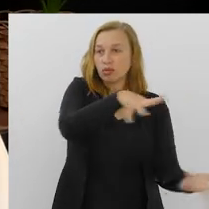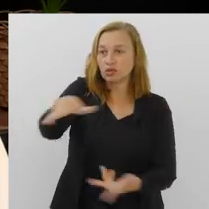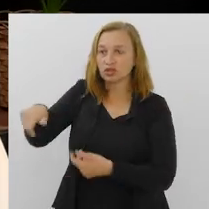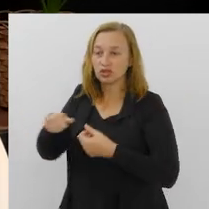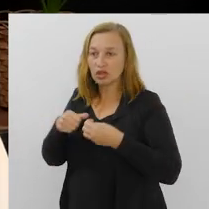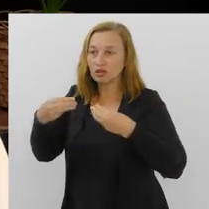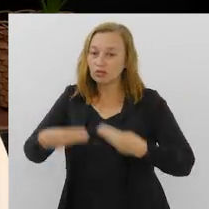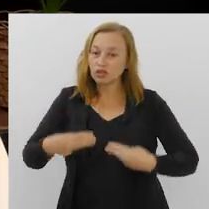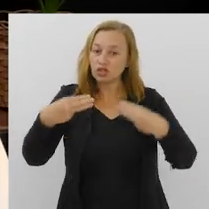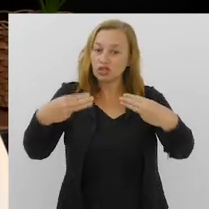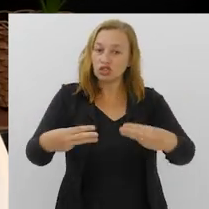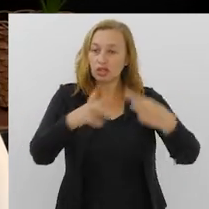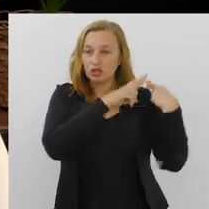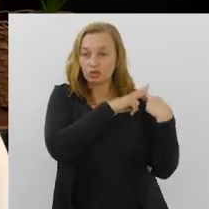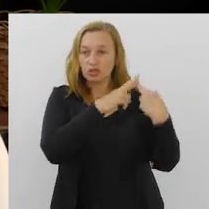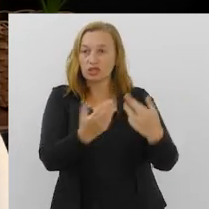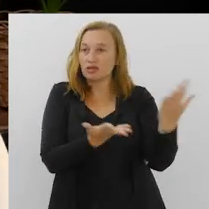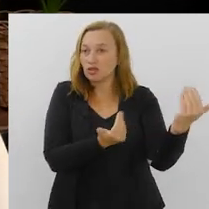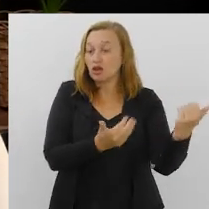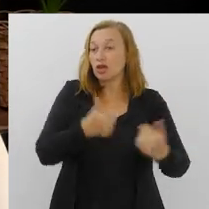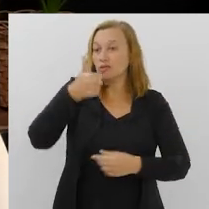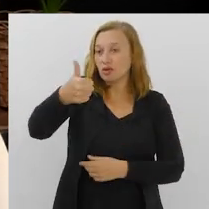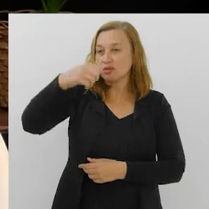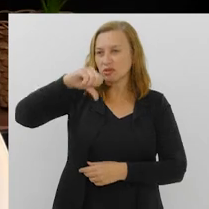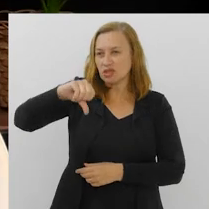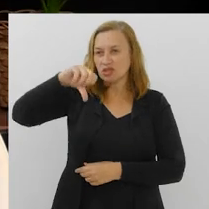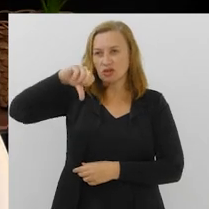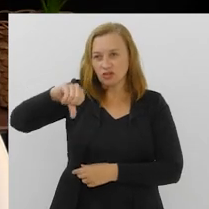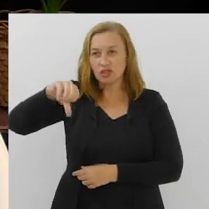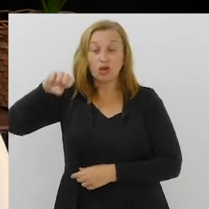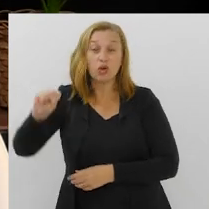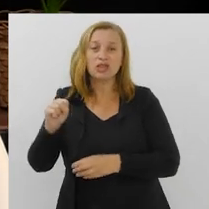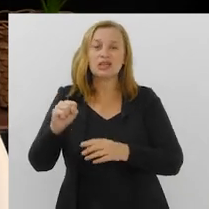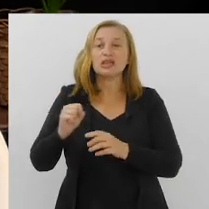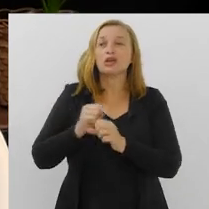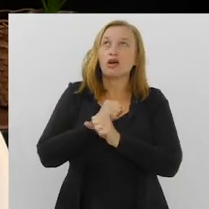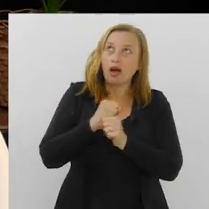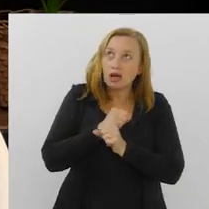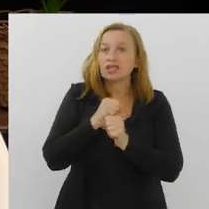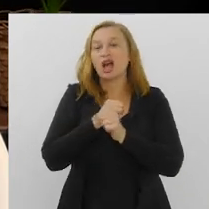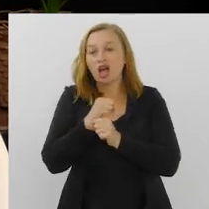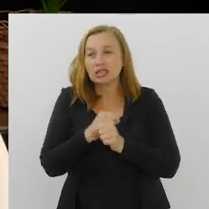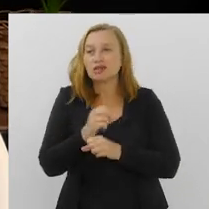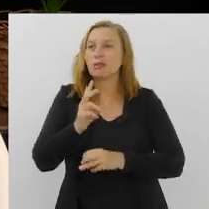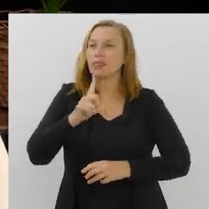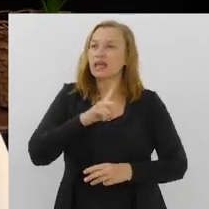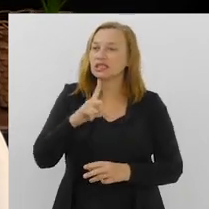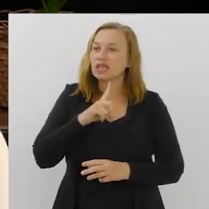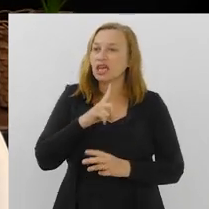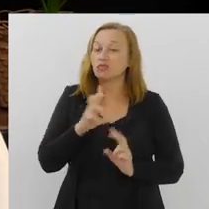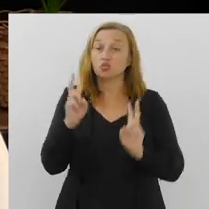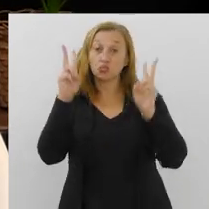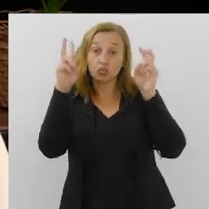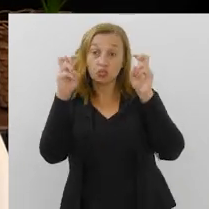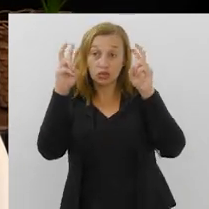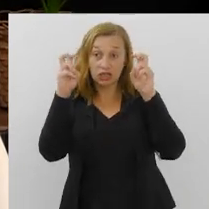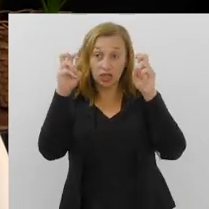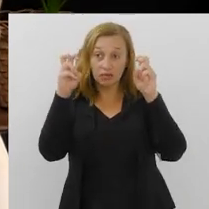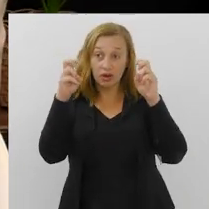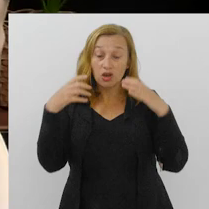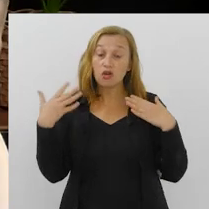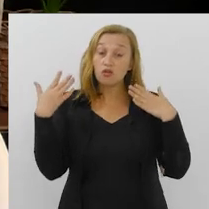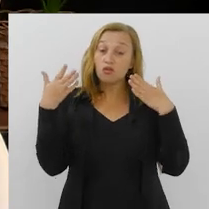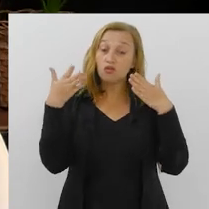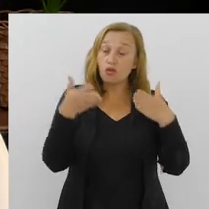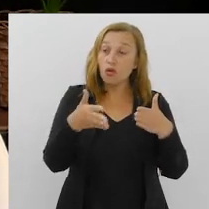Responsáveis pela Juventude, isso em 1998. Todo ano, nós temos uma bandeira que se levanta a